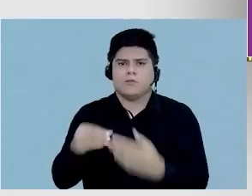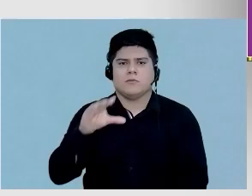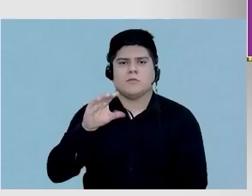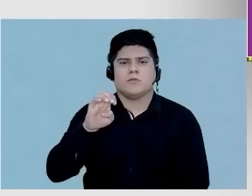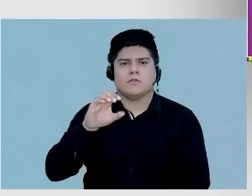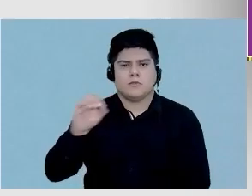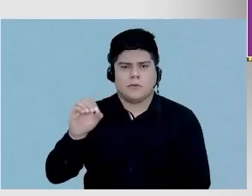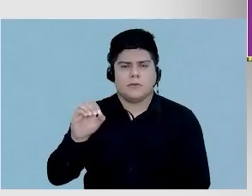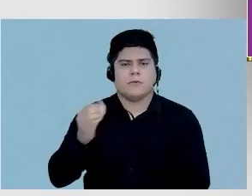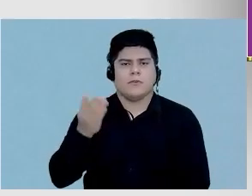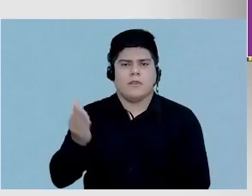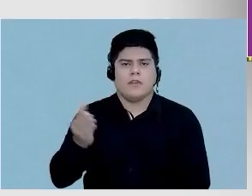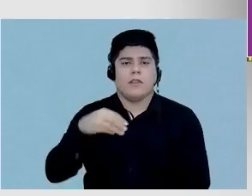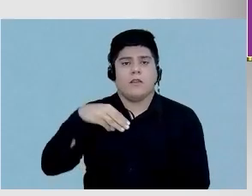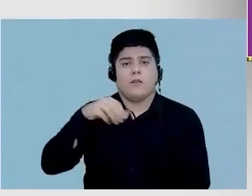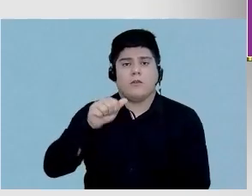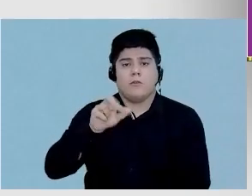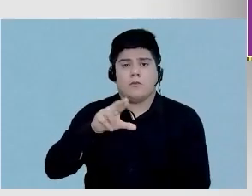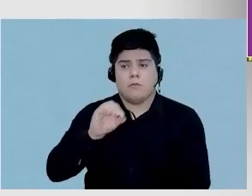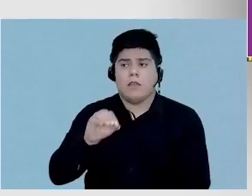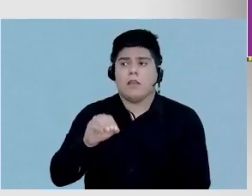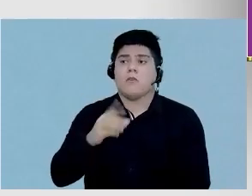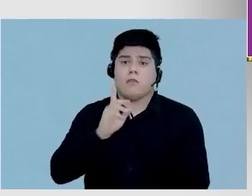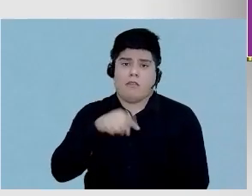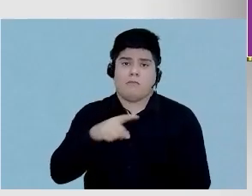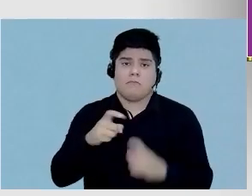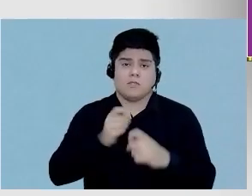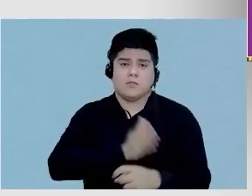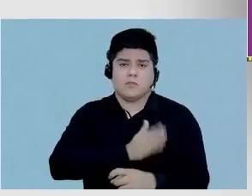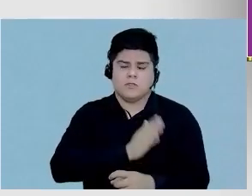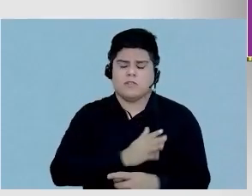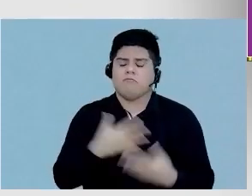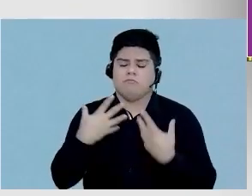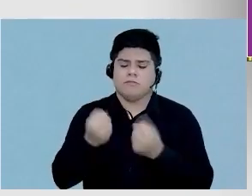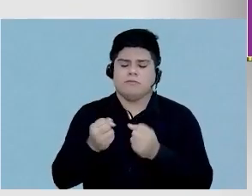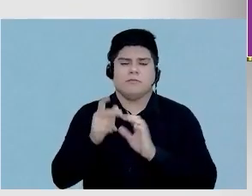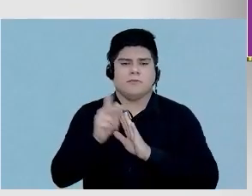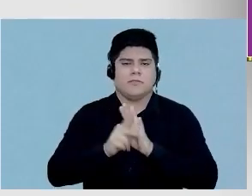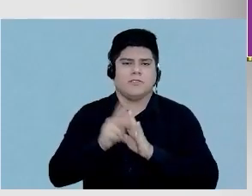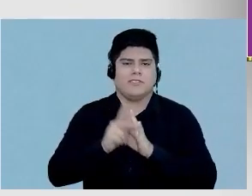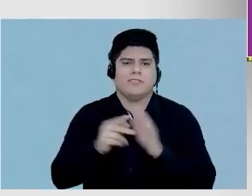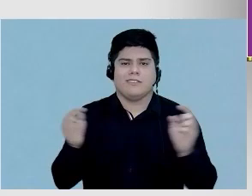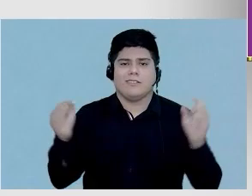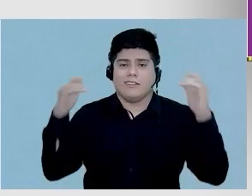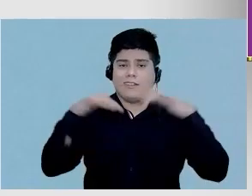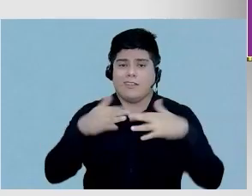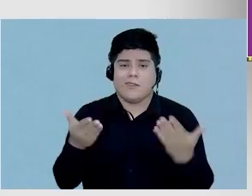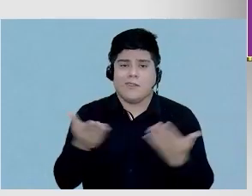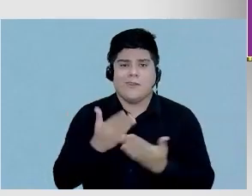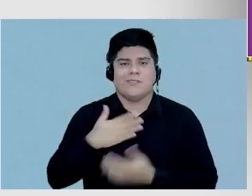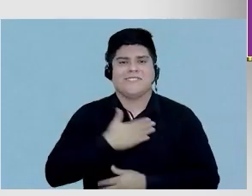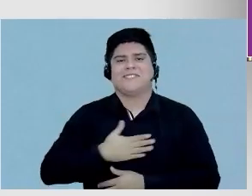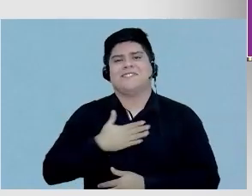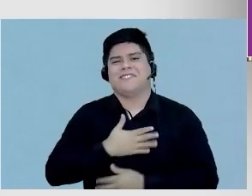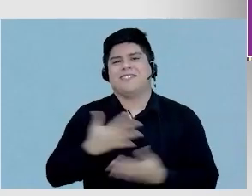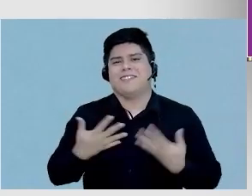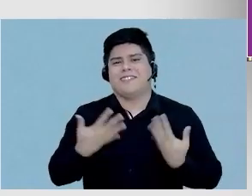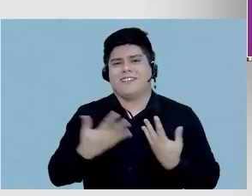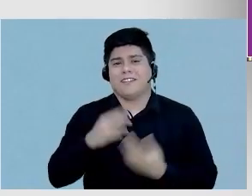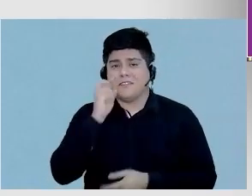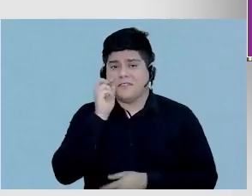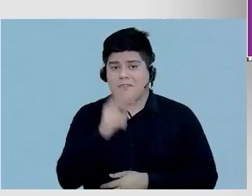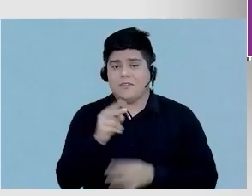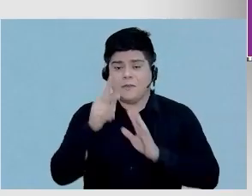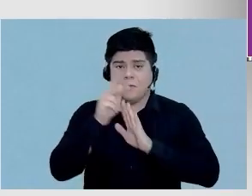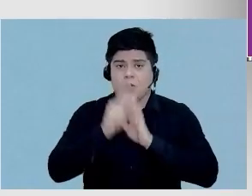Costa, né? Ele é cardiologista, também embarcou no projeto. Então, estar aqui hoje é uma enorme alegria de não só ver que o projeto